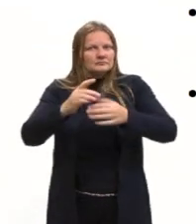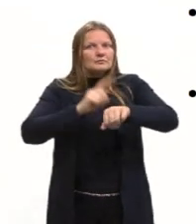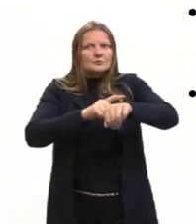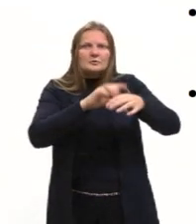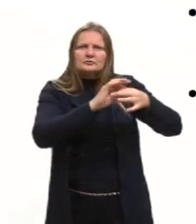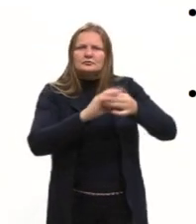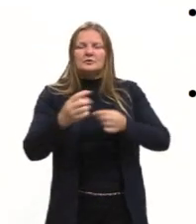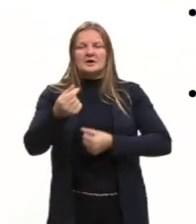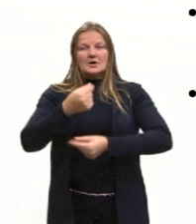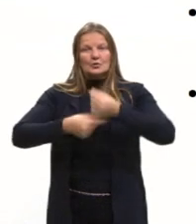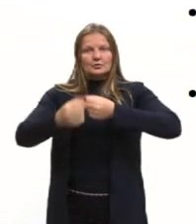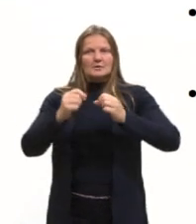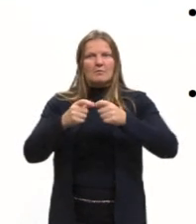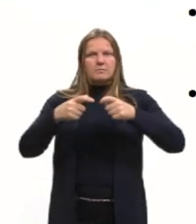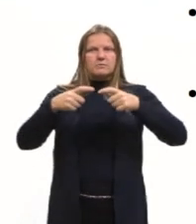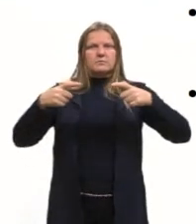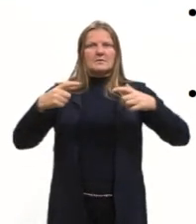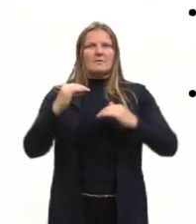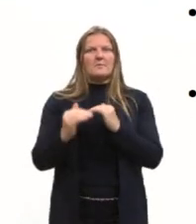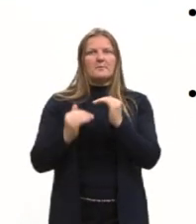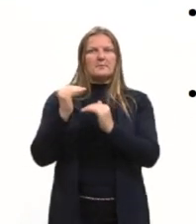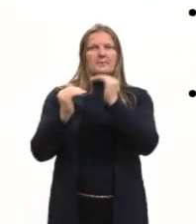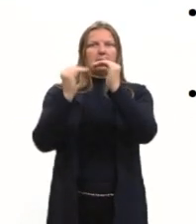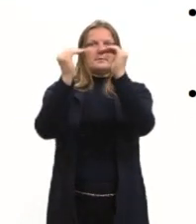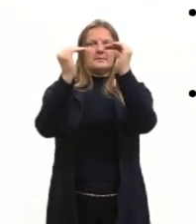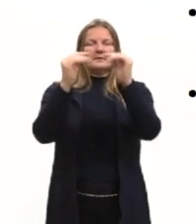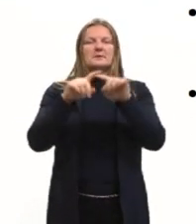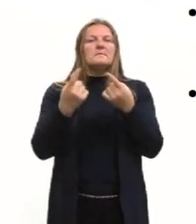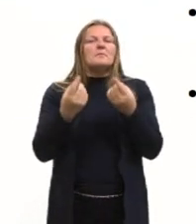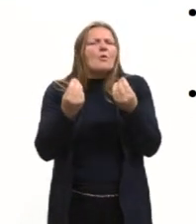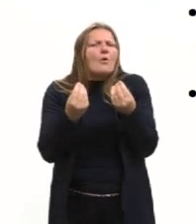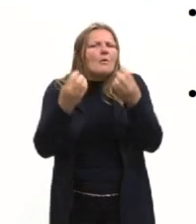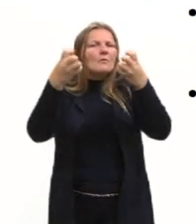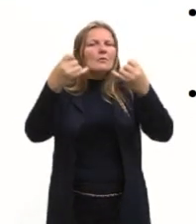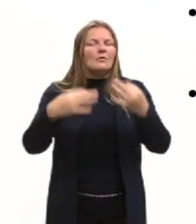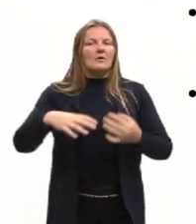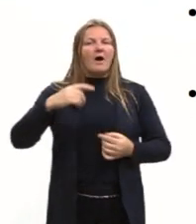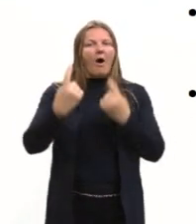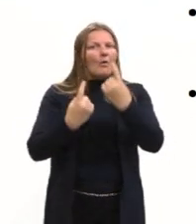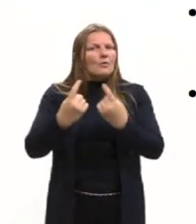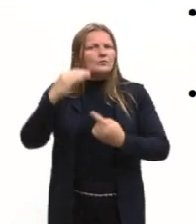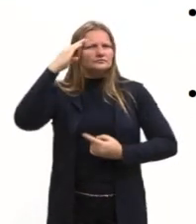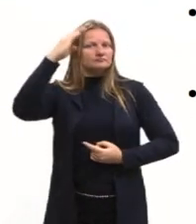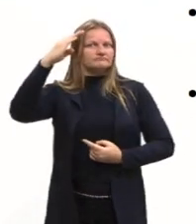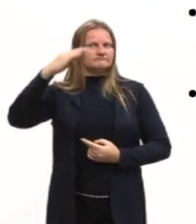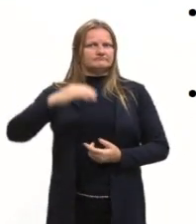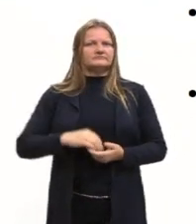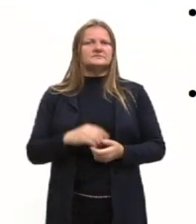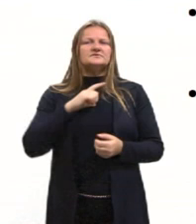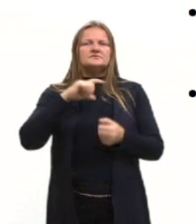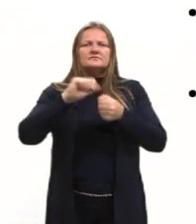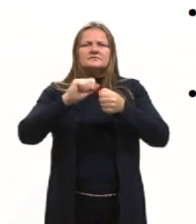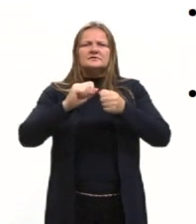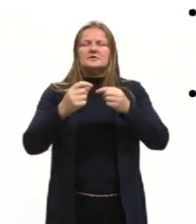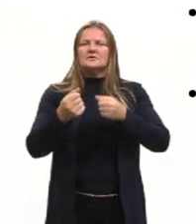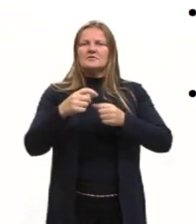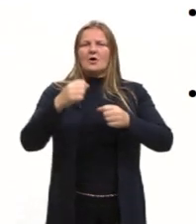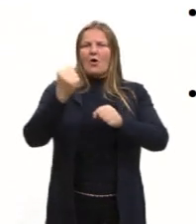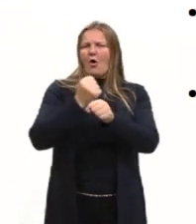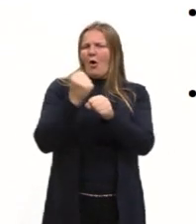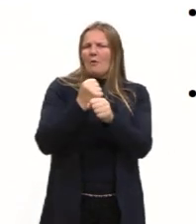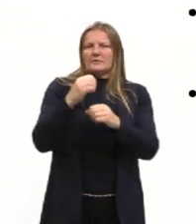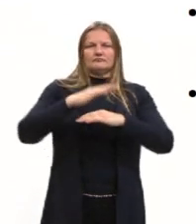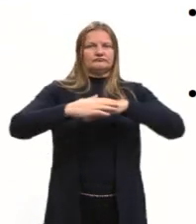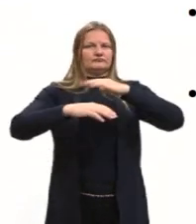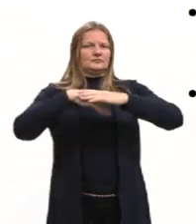a economia crescia. Mas como é que ela crescia? Alguns militares tinham uma preocupação de fazer grandes obras,